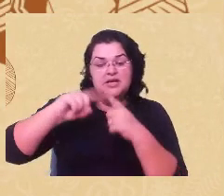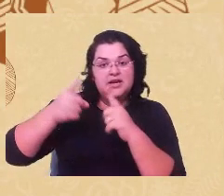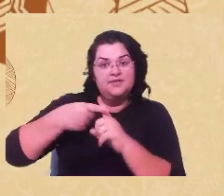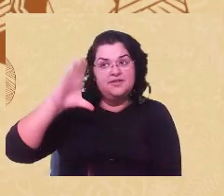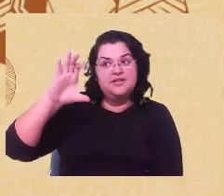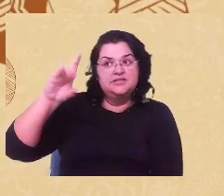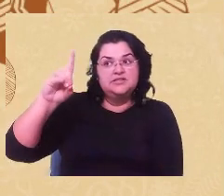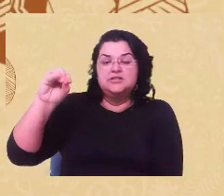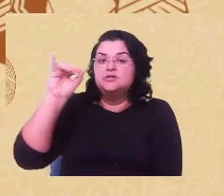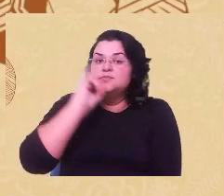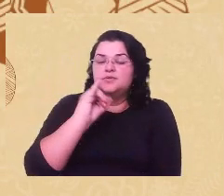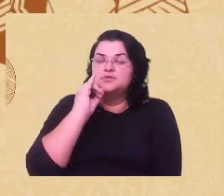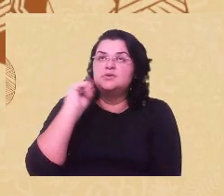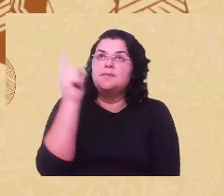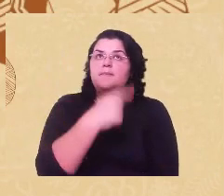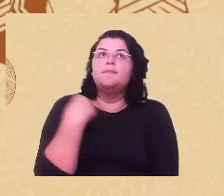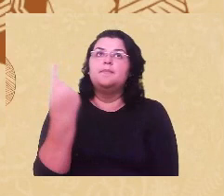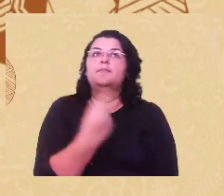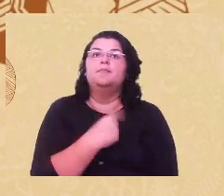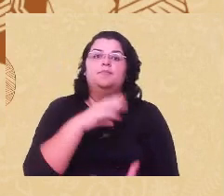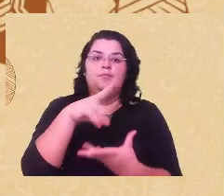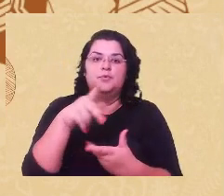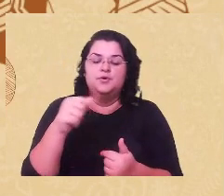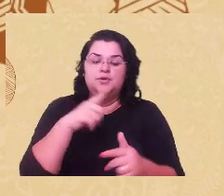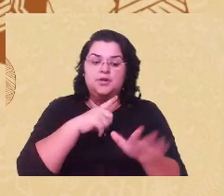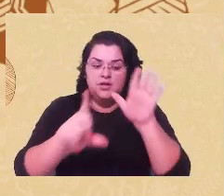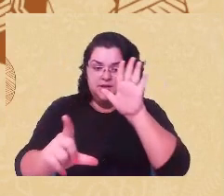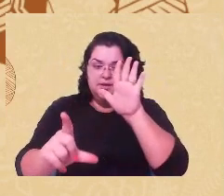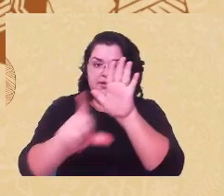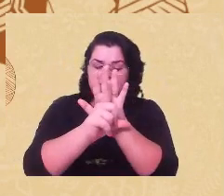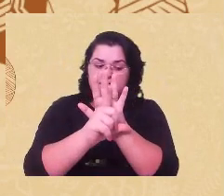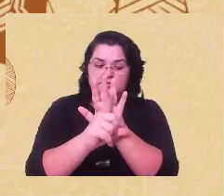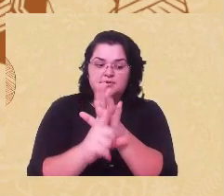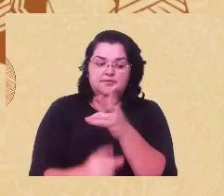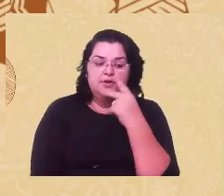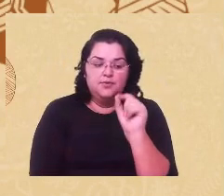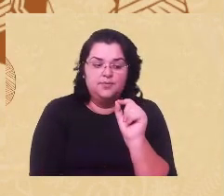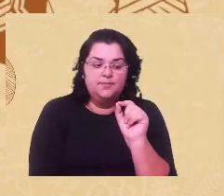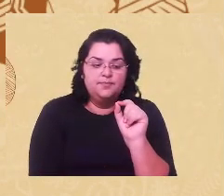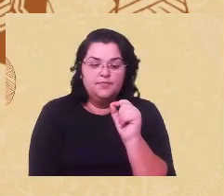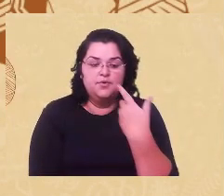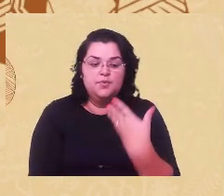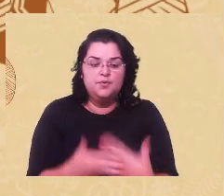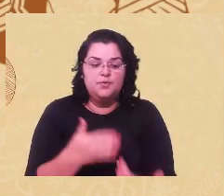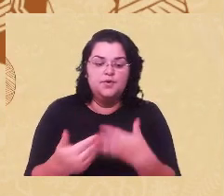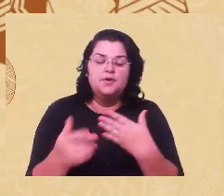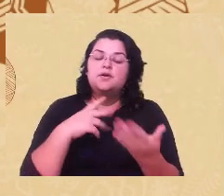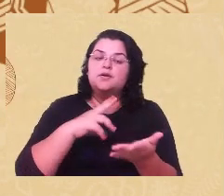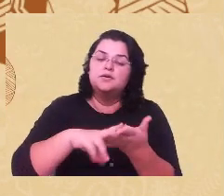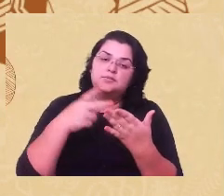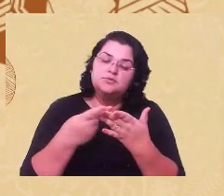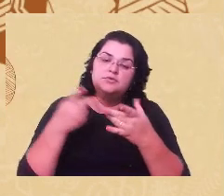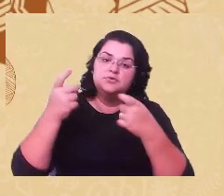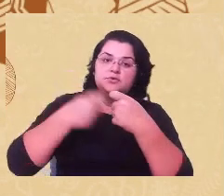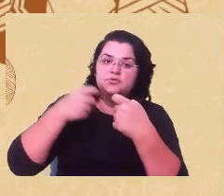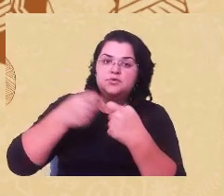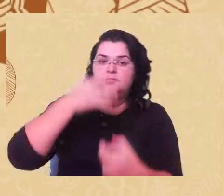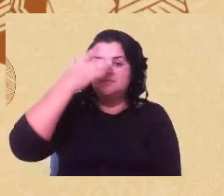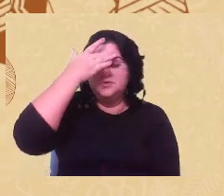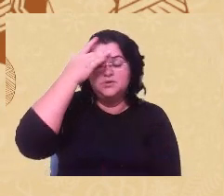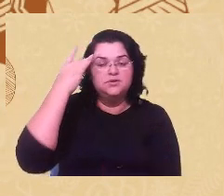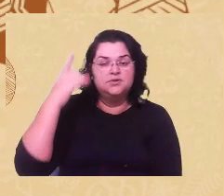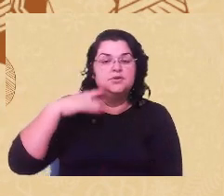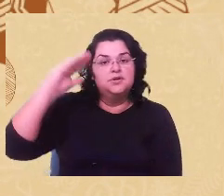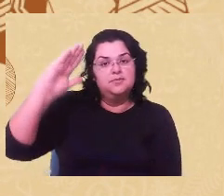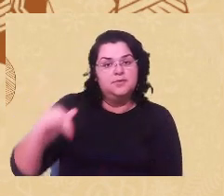se no nosso país existe uma lei, né, o Código Final, que diz que qualquer intercurso sexual com uma pessoa que tenha menos de 14 anos é